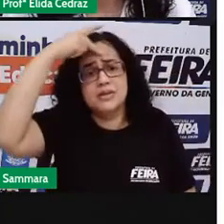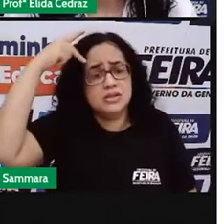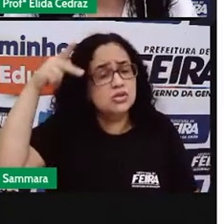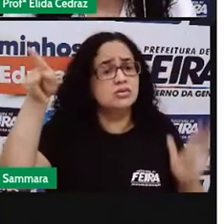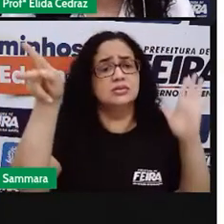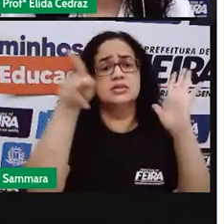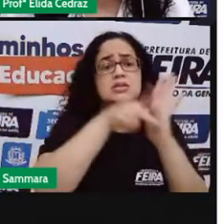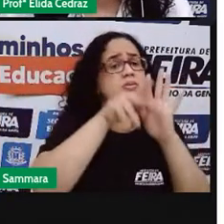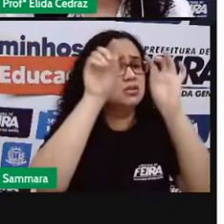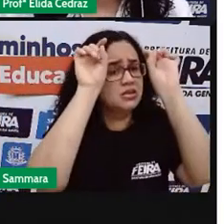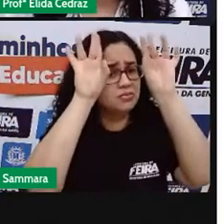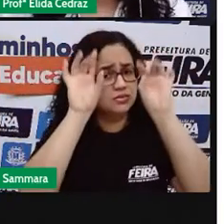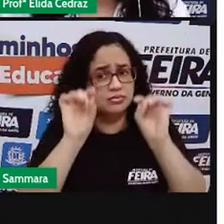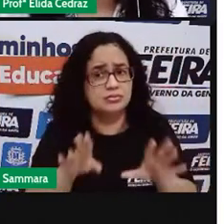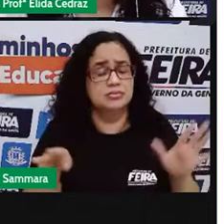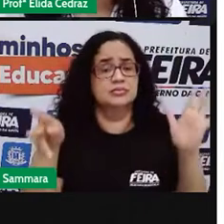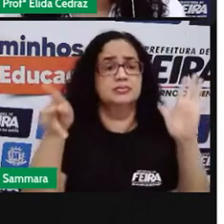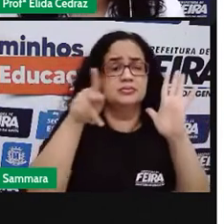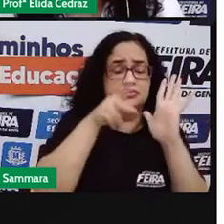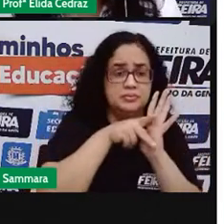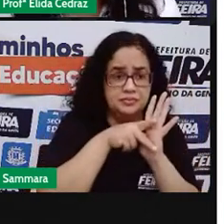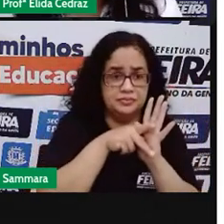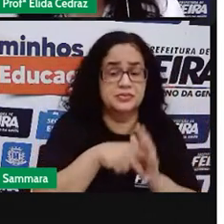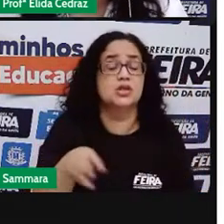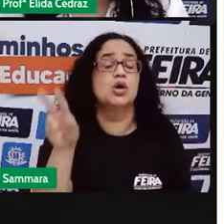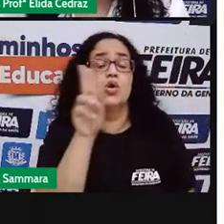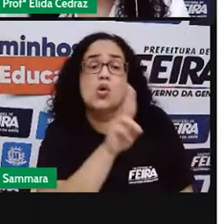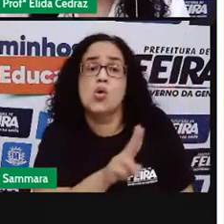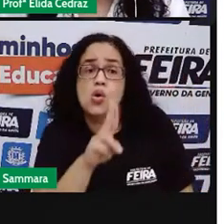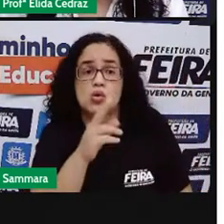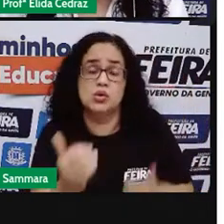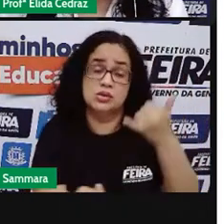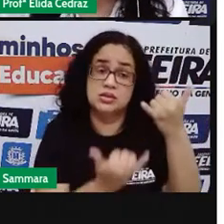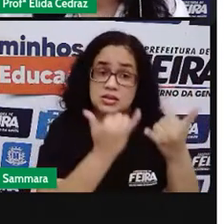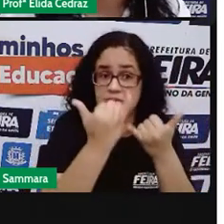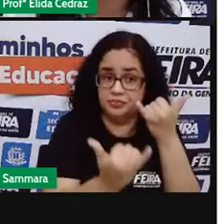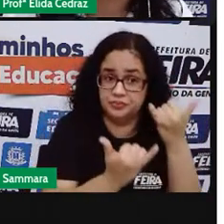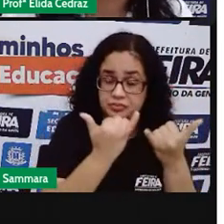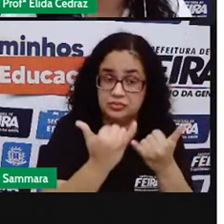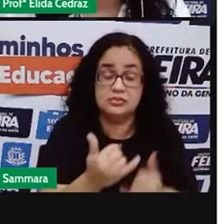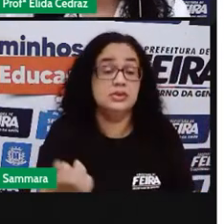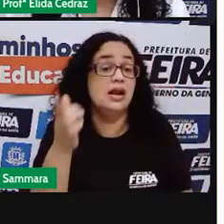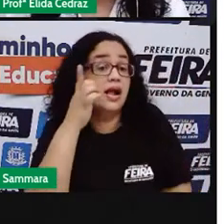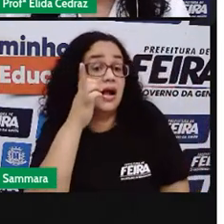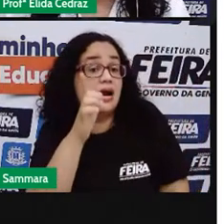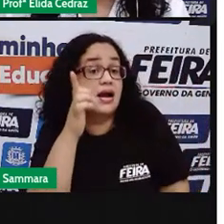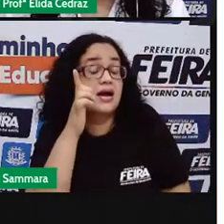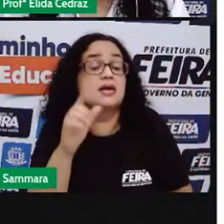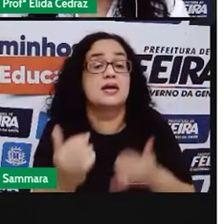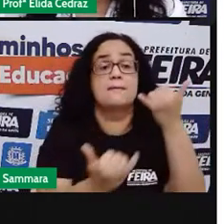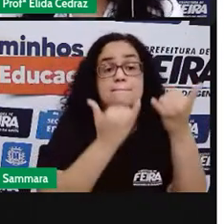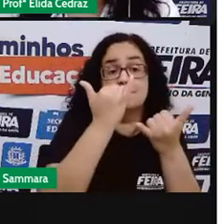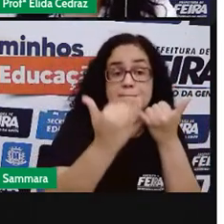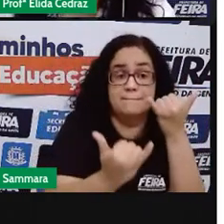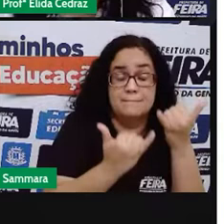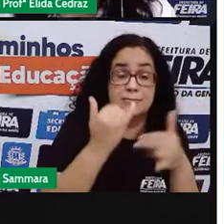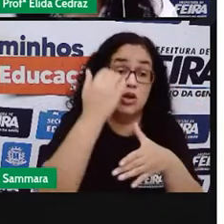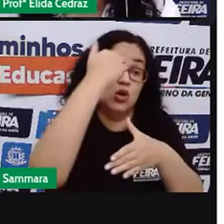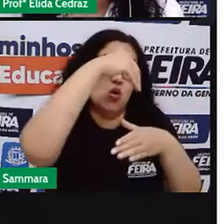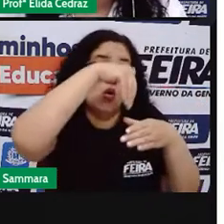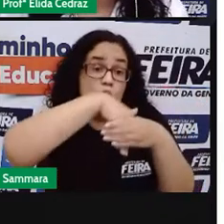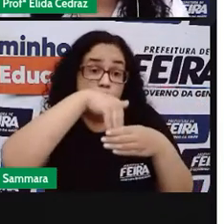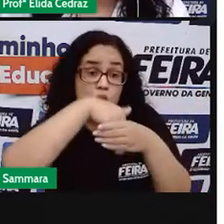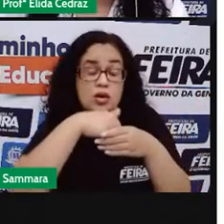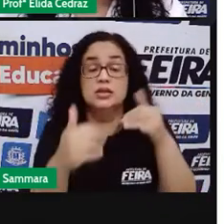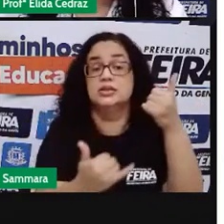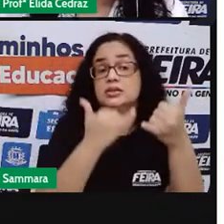específico que usa brinquedo, que ganha brinquedo, que guarda